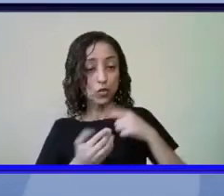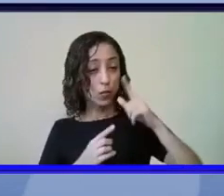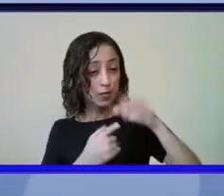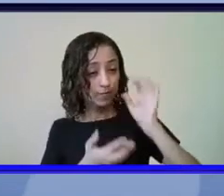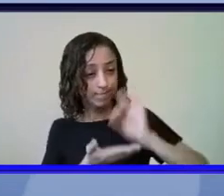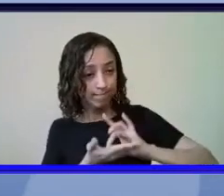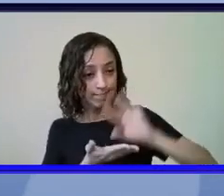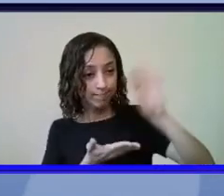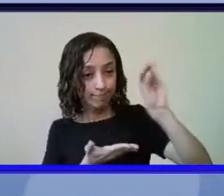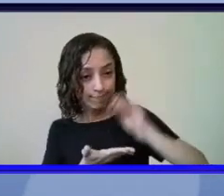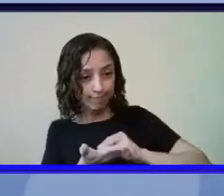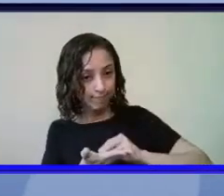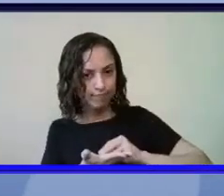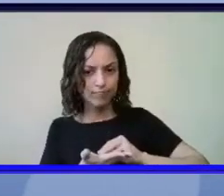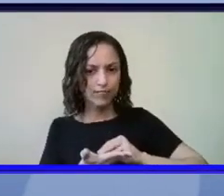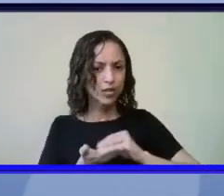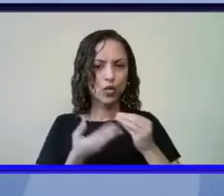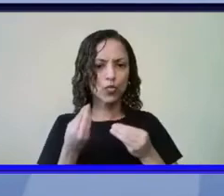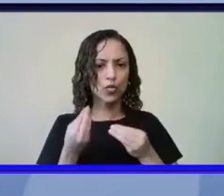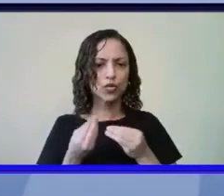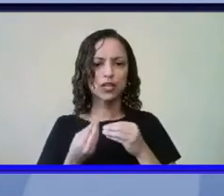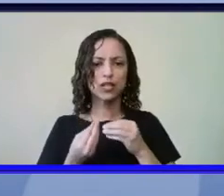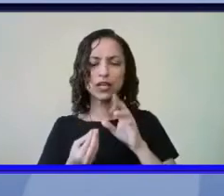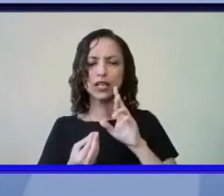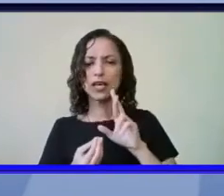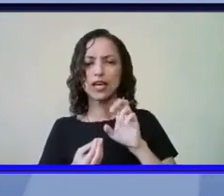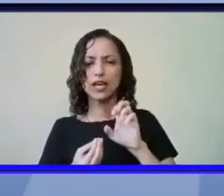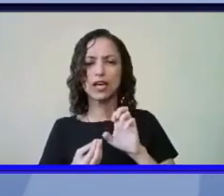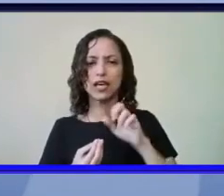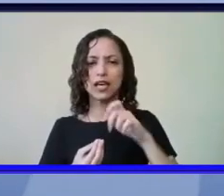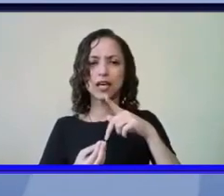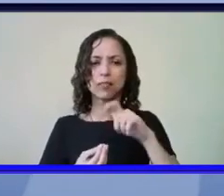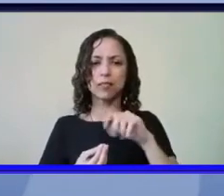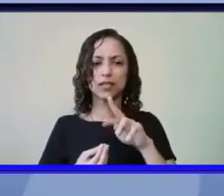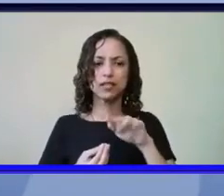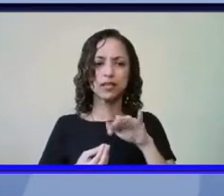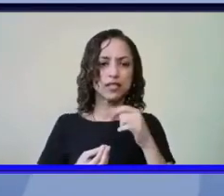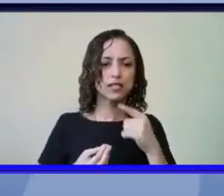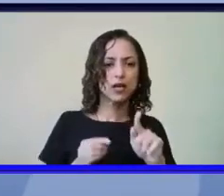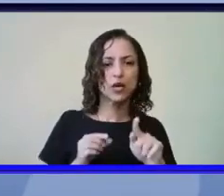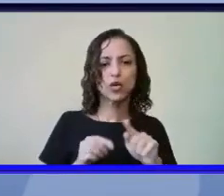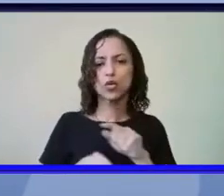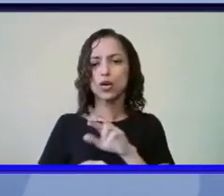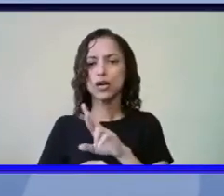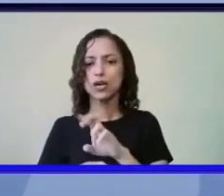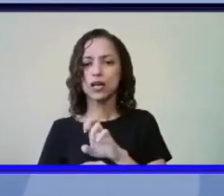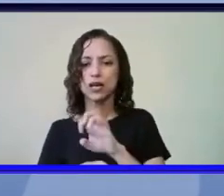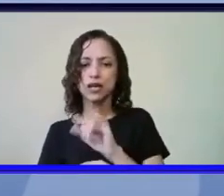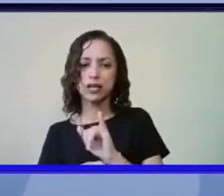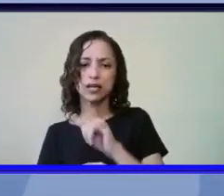a repatriação e reintrodução são sinônimos ou tem significado diferente